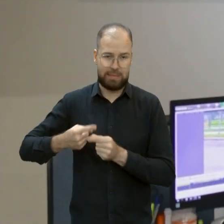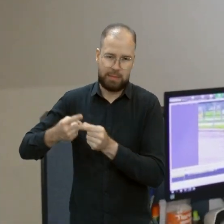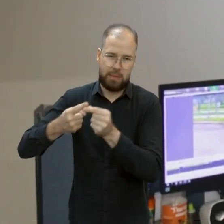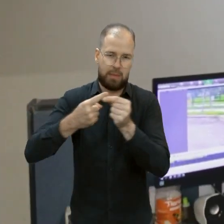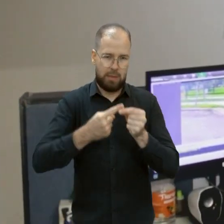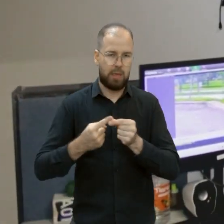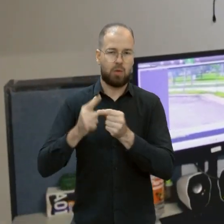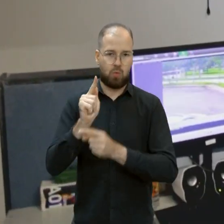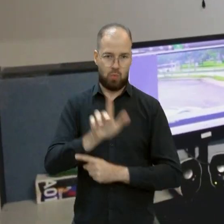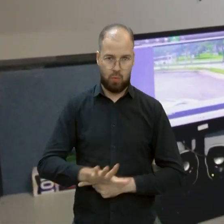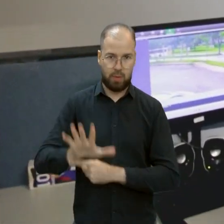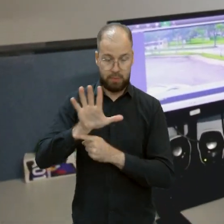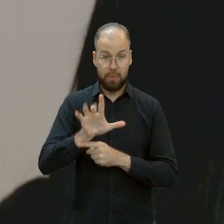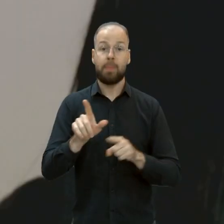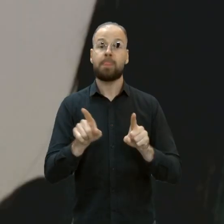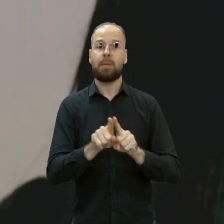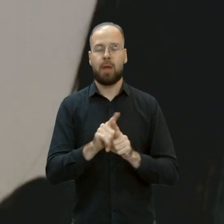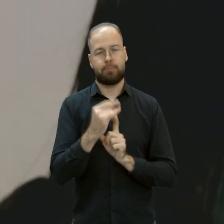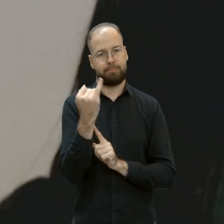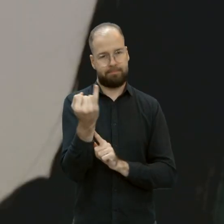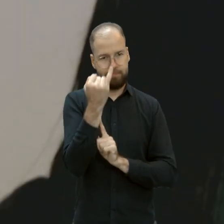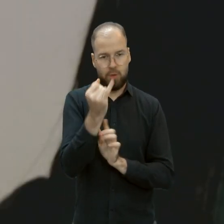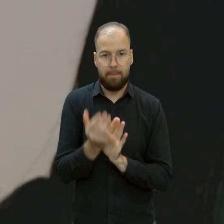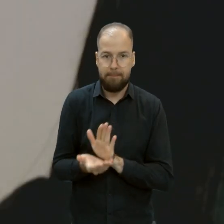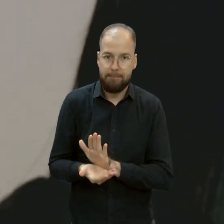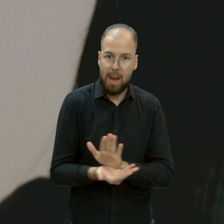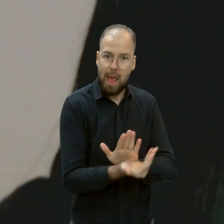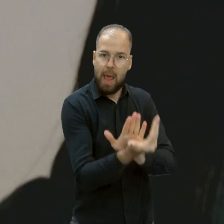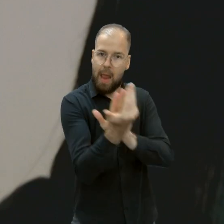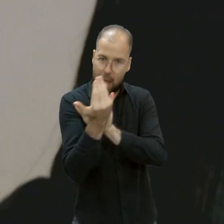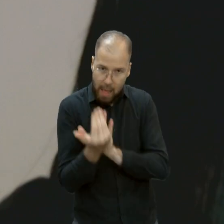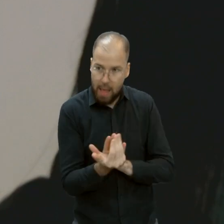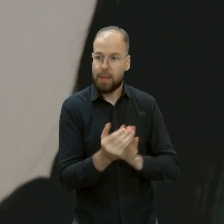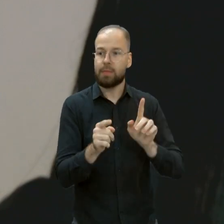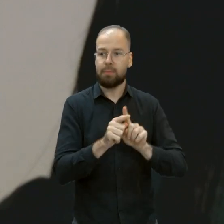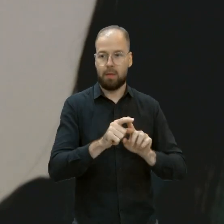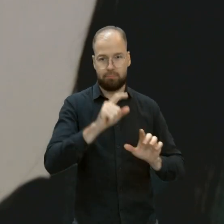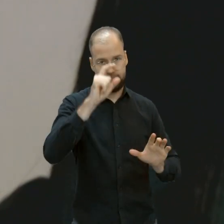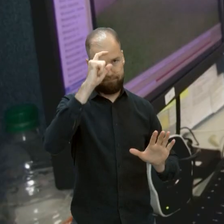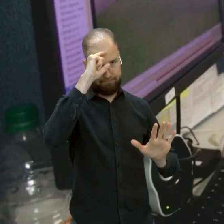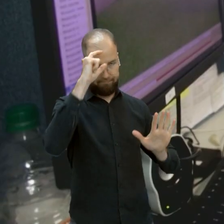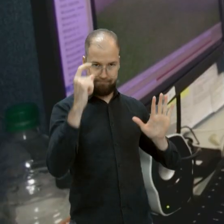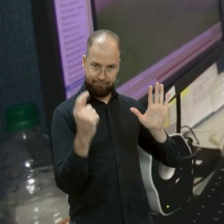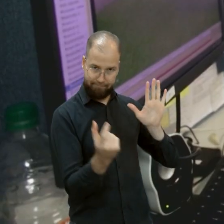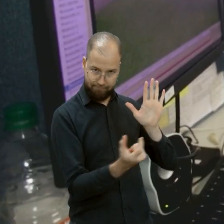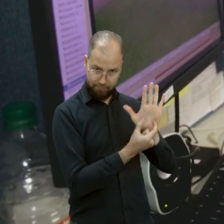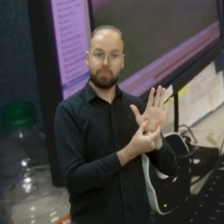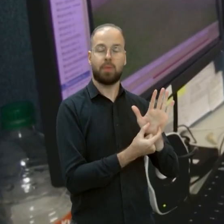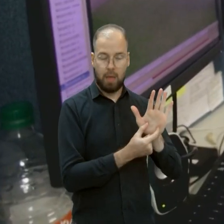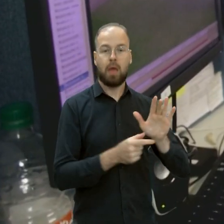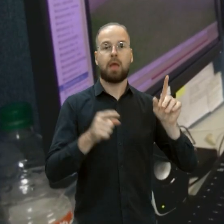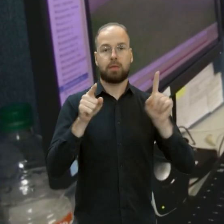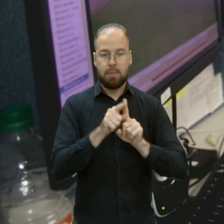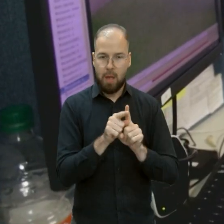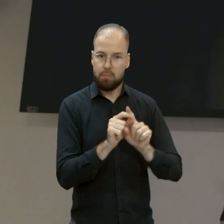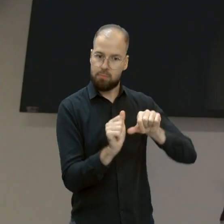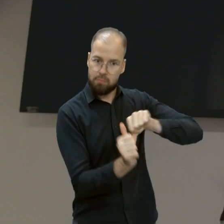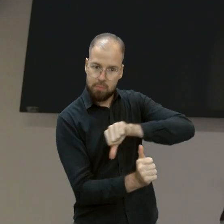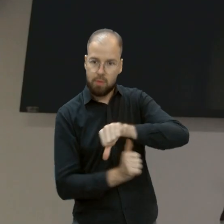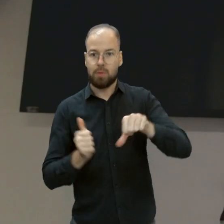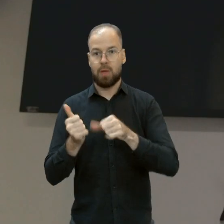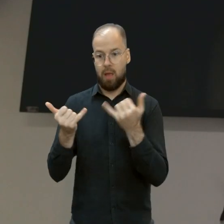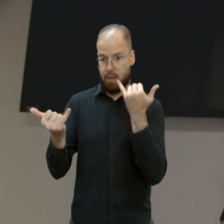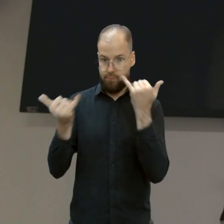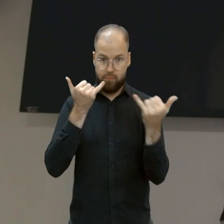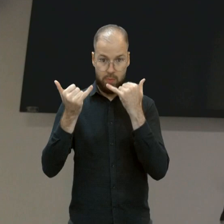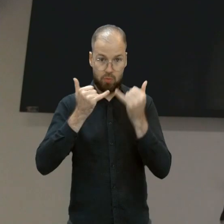também de trabalhar dados, tanto com inteligência artificial, georreferenciamento, transformando esses dados em informação para